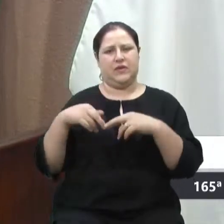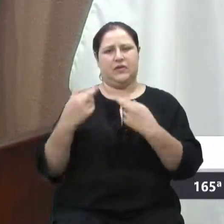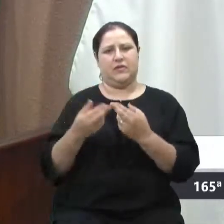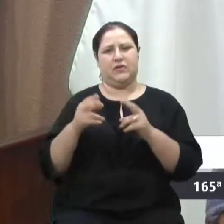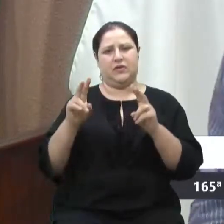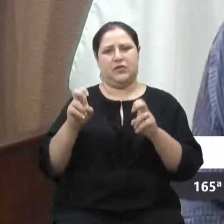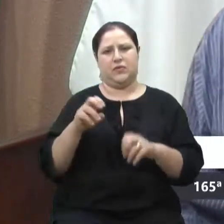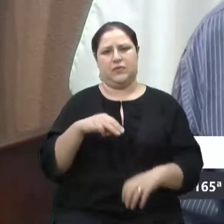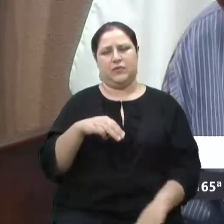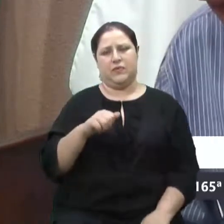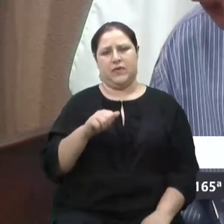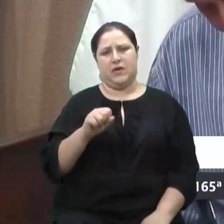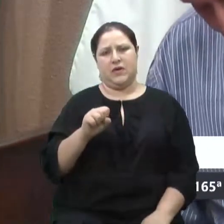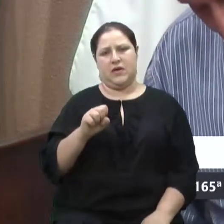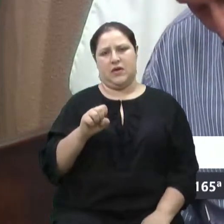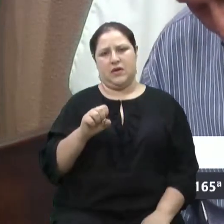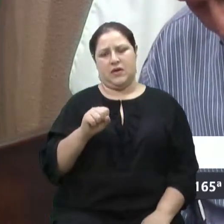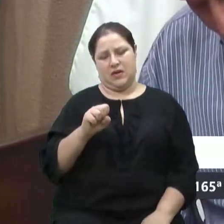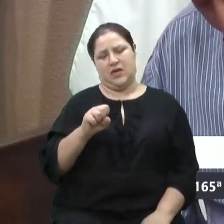Pois bem,